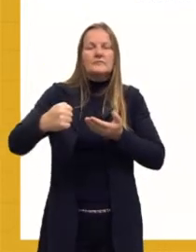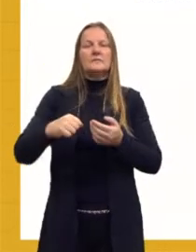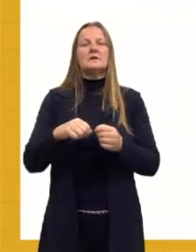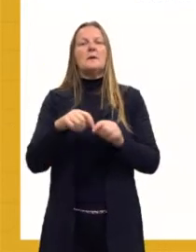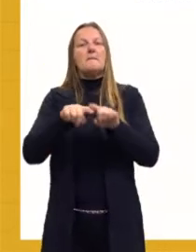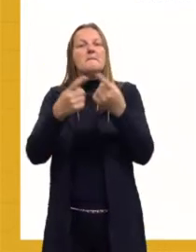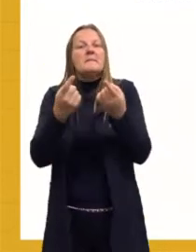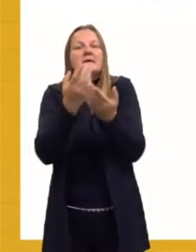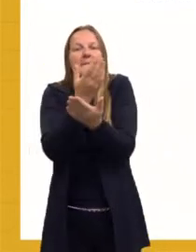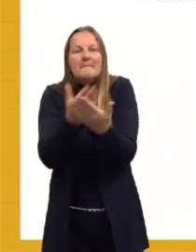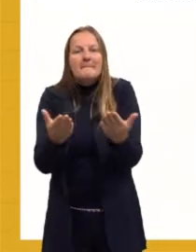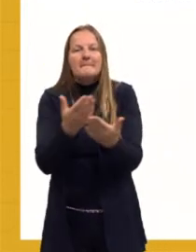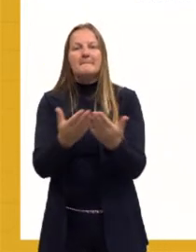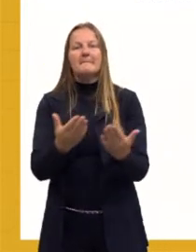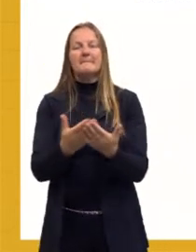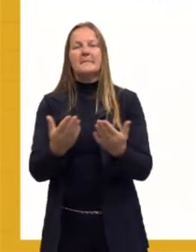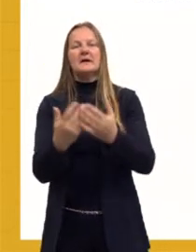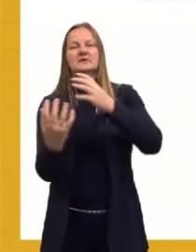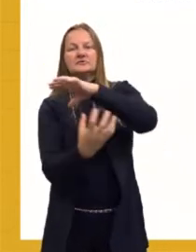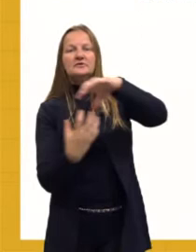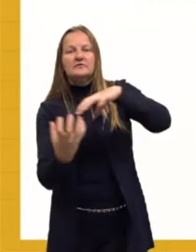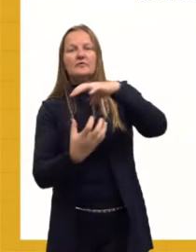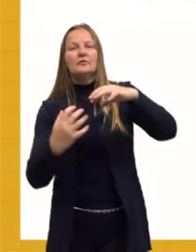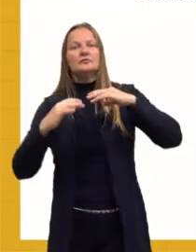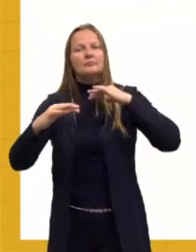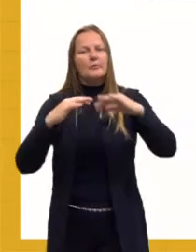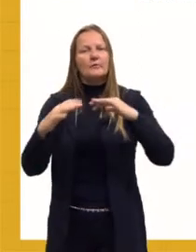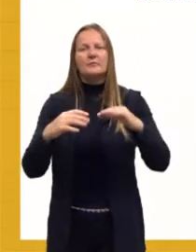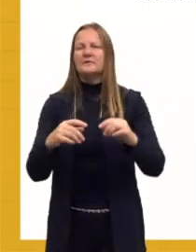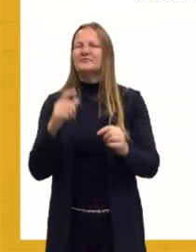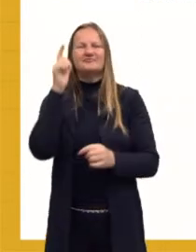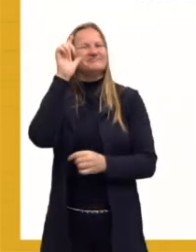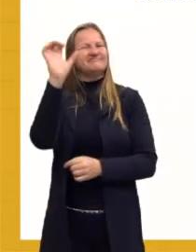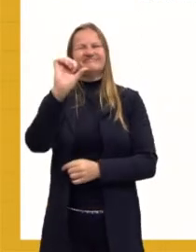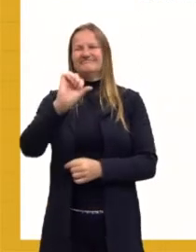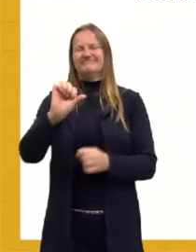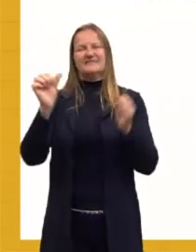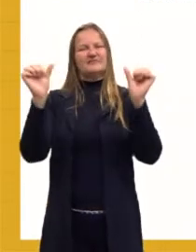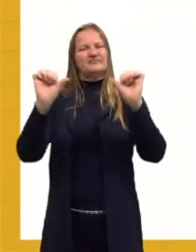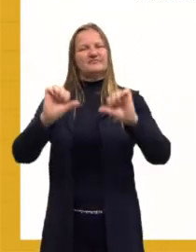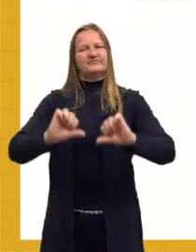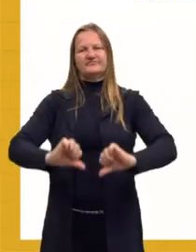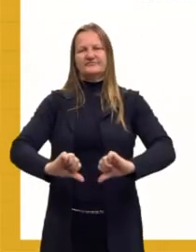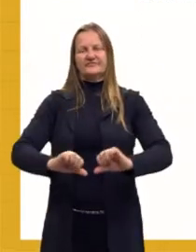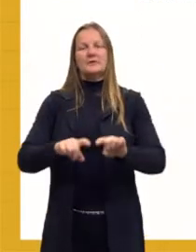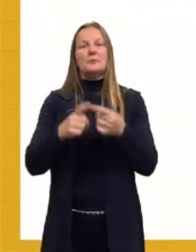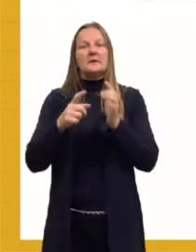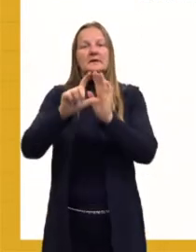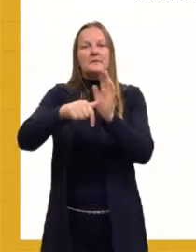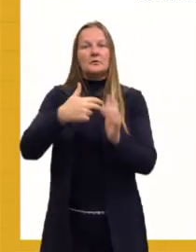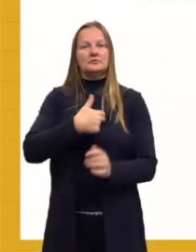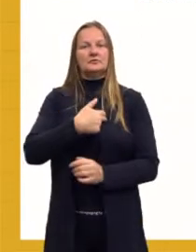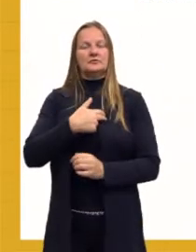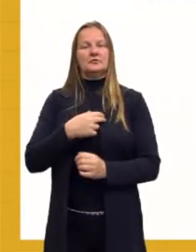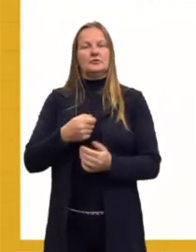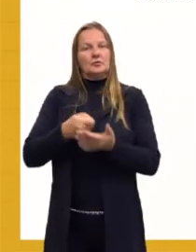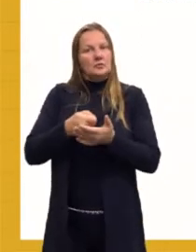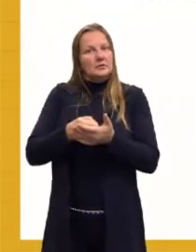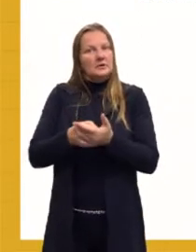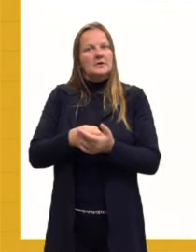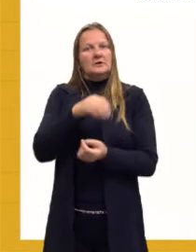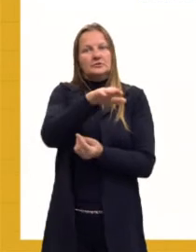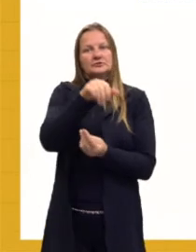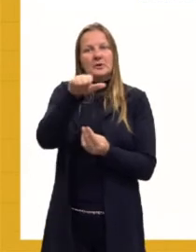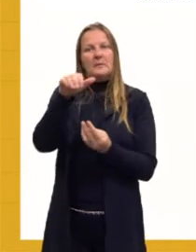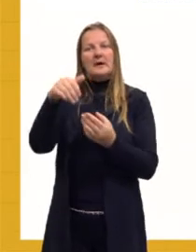perdendo essa revolta, essa revolução não é bem sucedida, mas, depois disso, Getúlio se vê obrigado a chamar